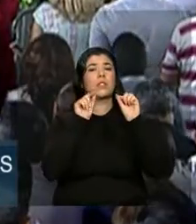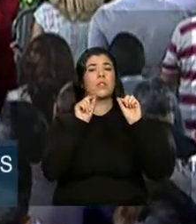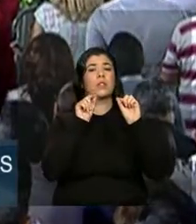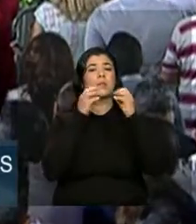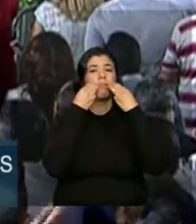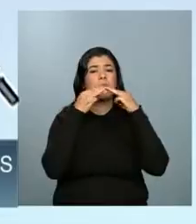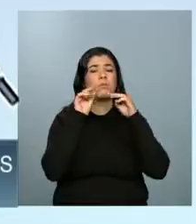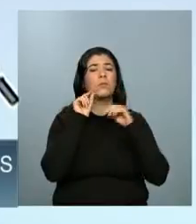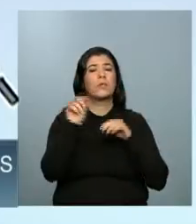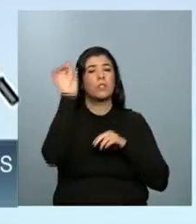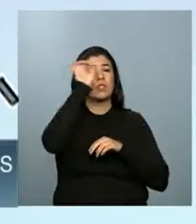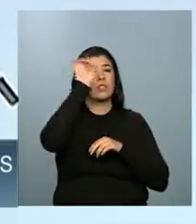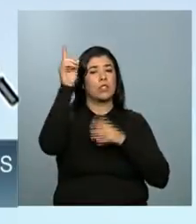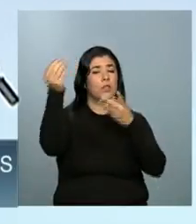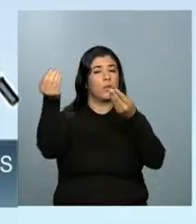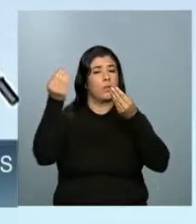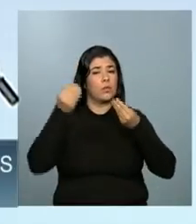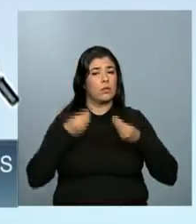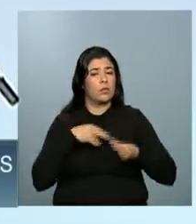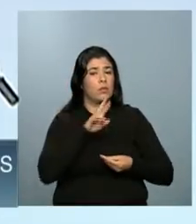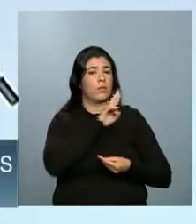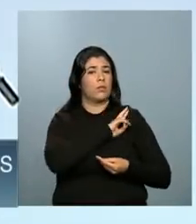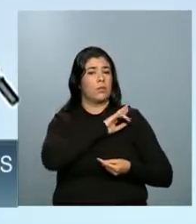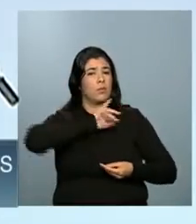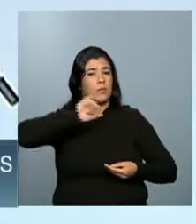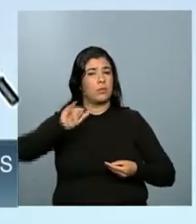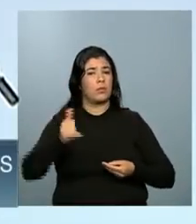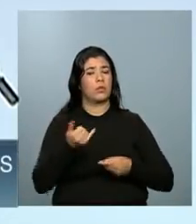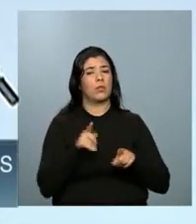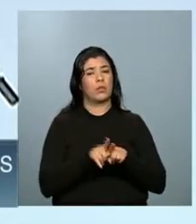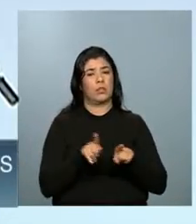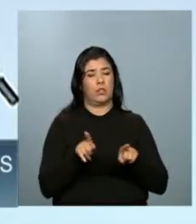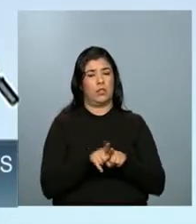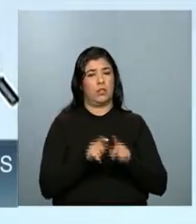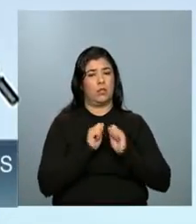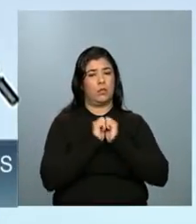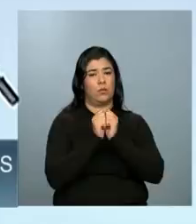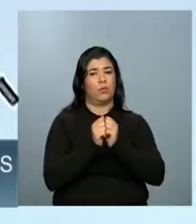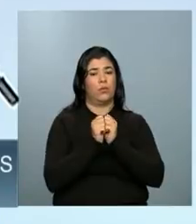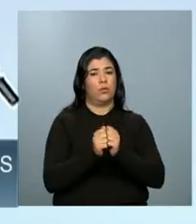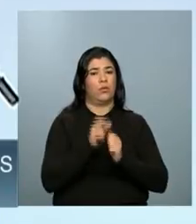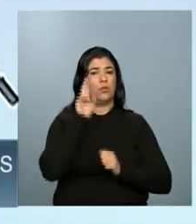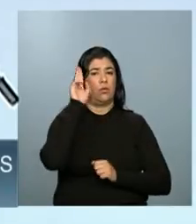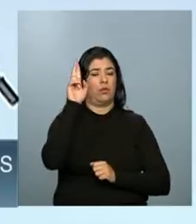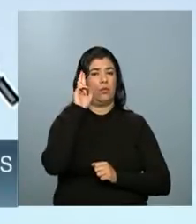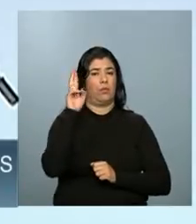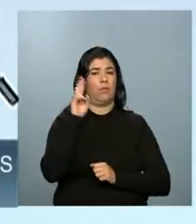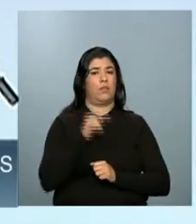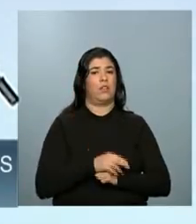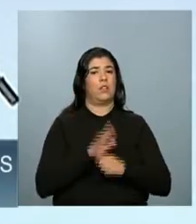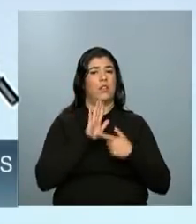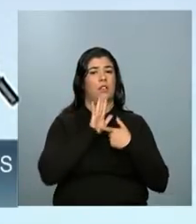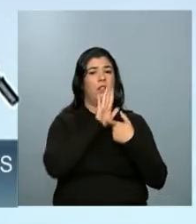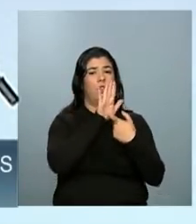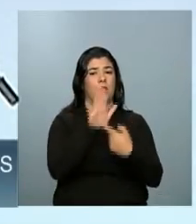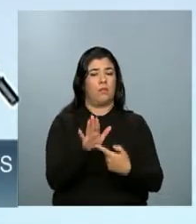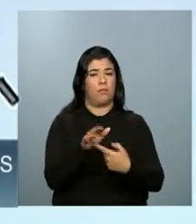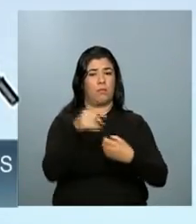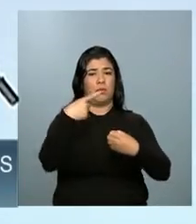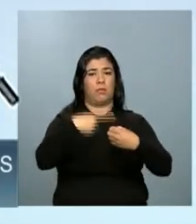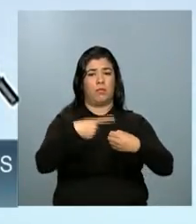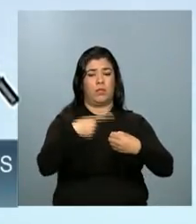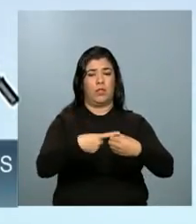Deus nos confiou a oportunidade de estarmos à frente das nossas cidades, de